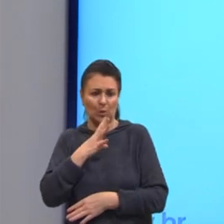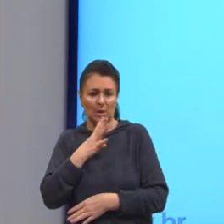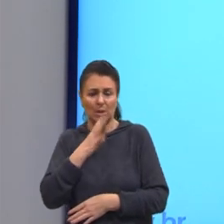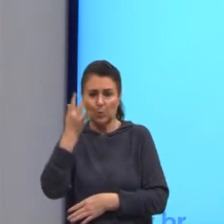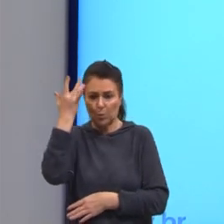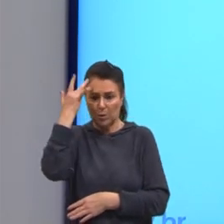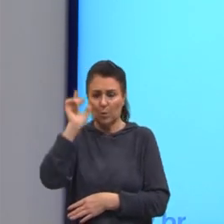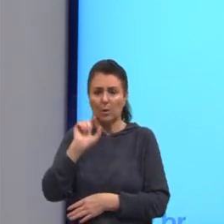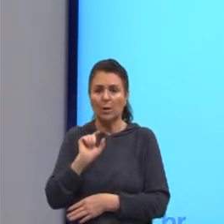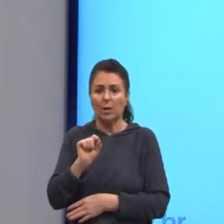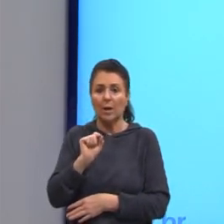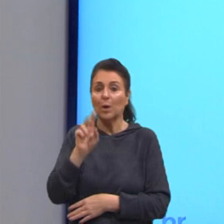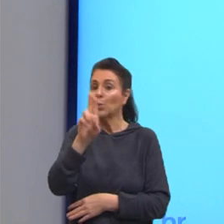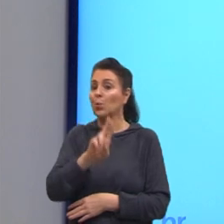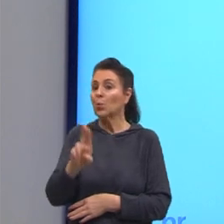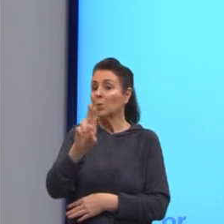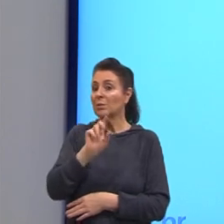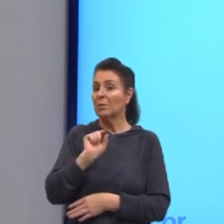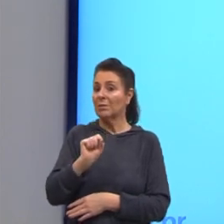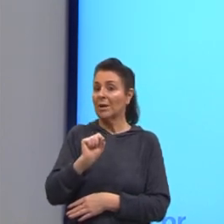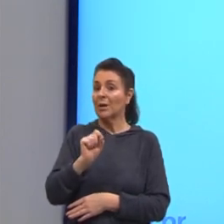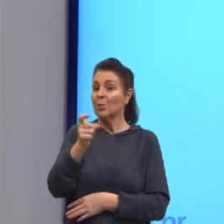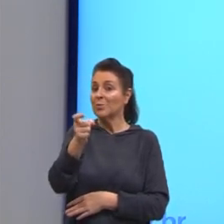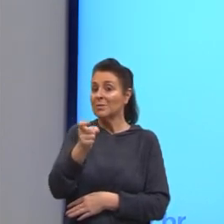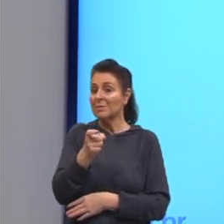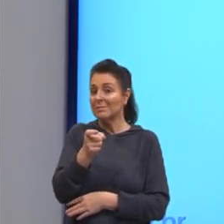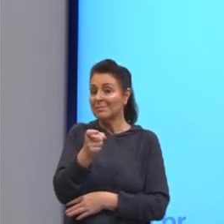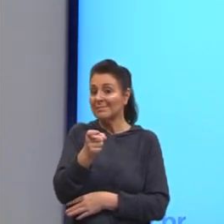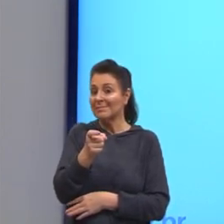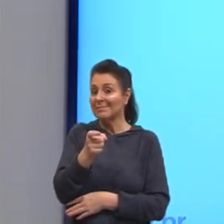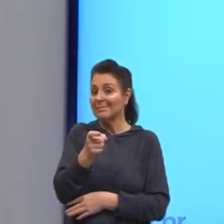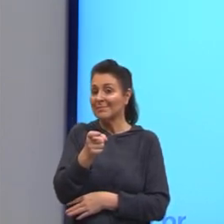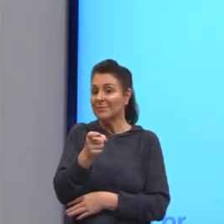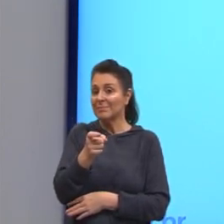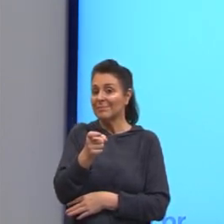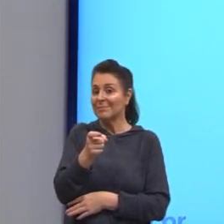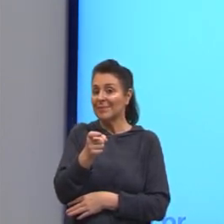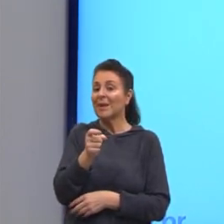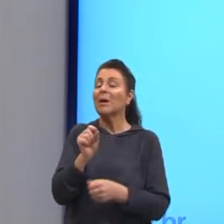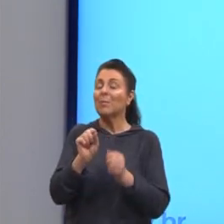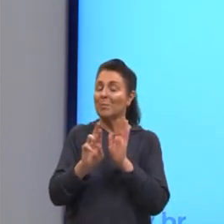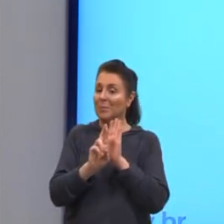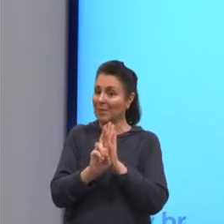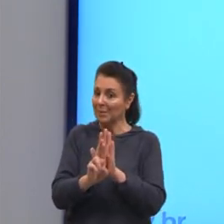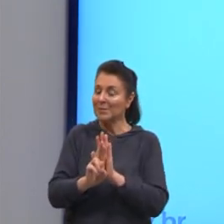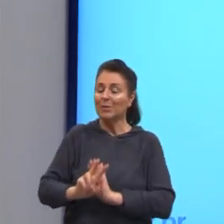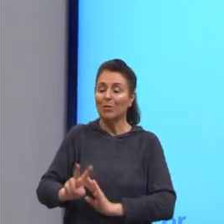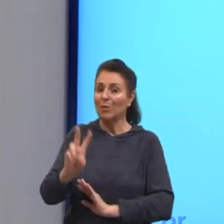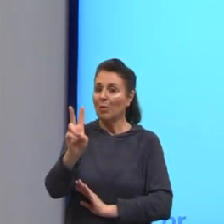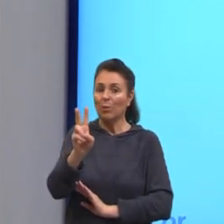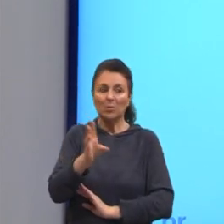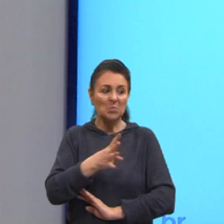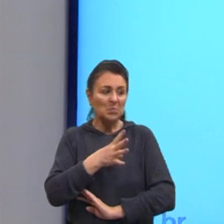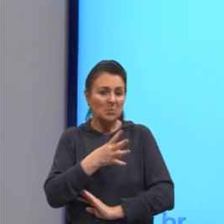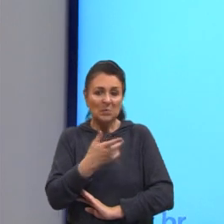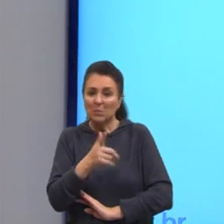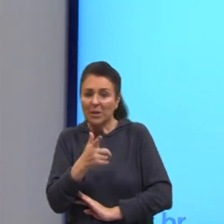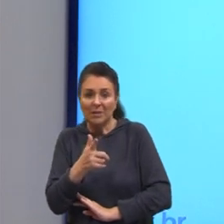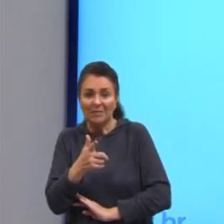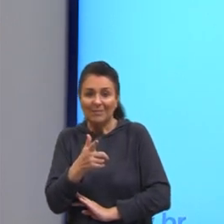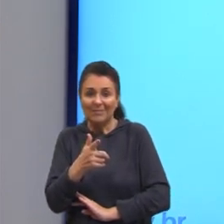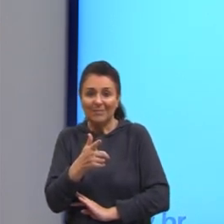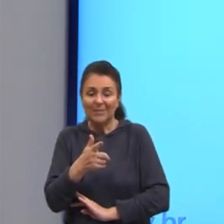o que nós utilizamos? O X, né? Geralmente, utilizamos o X para representar um valor que eu ainda não conheço.